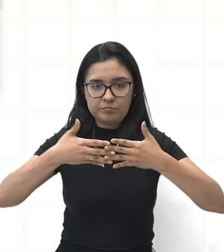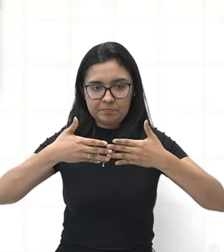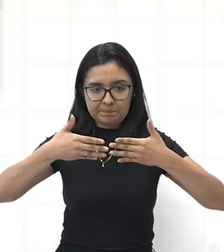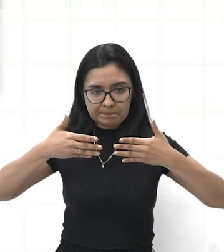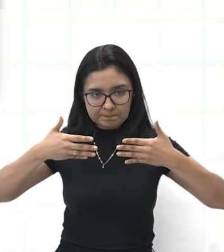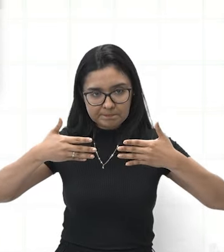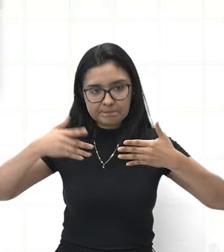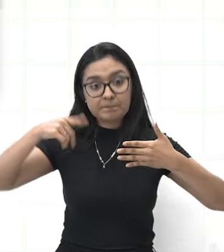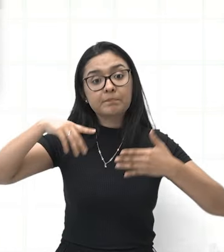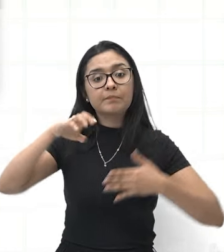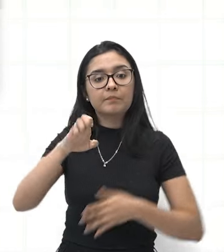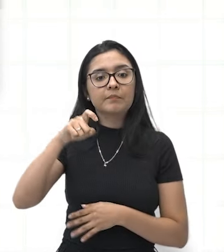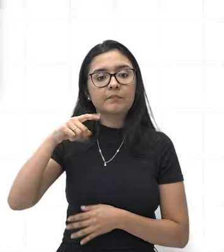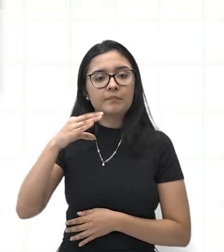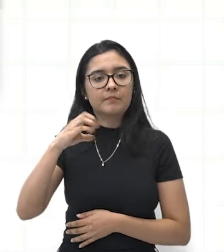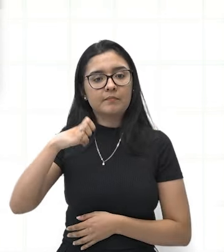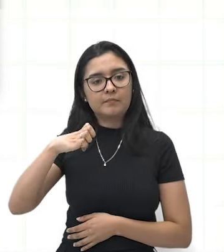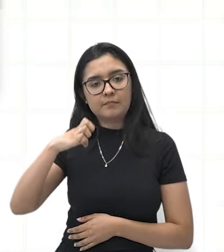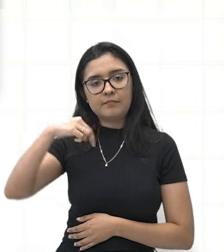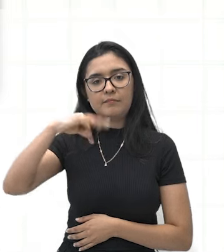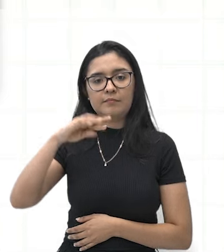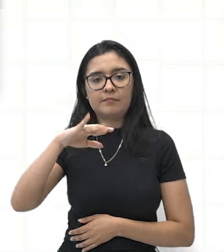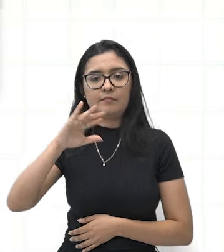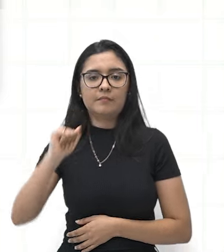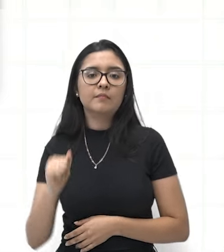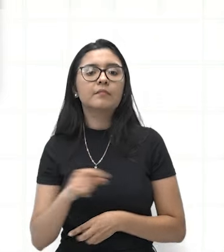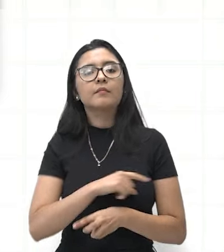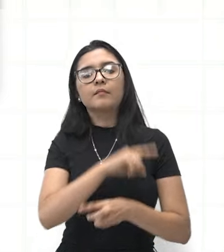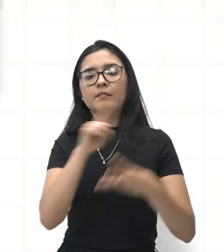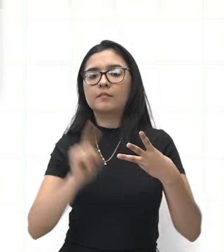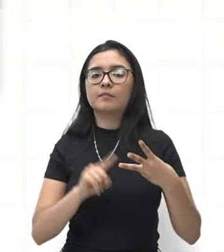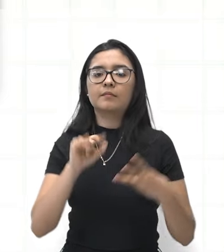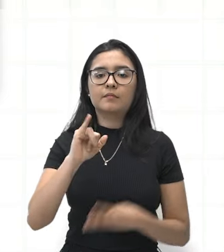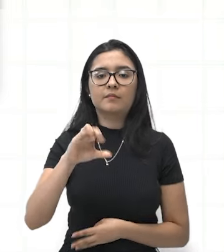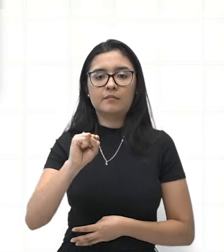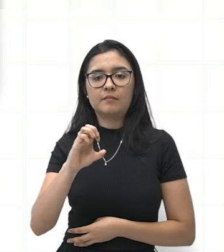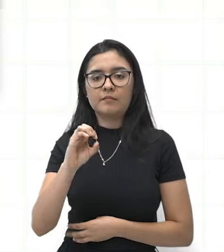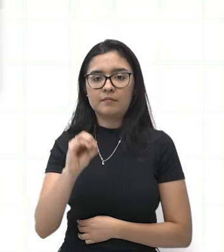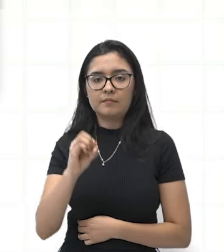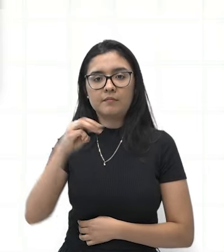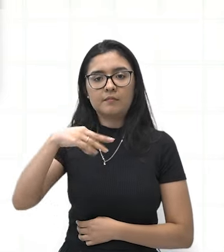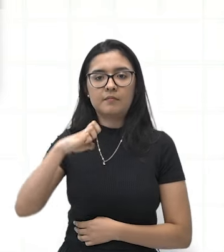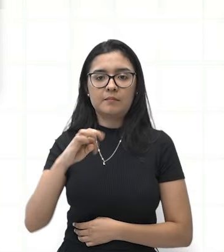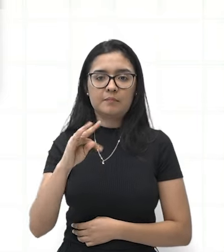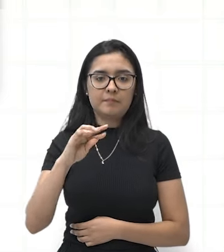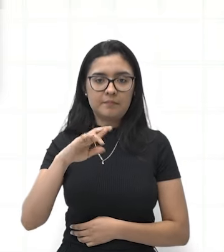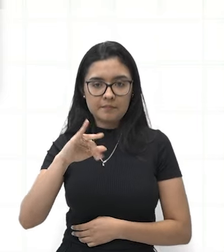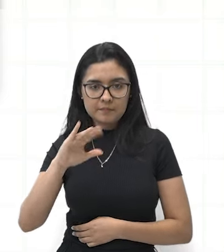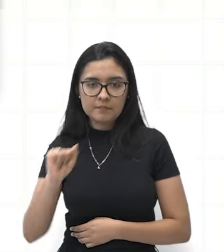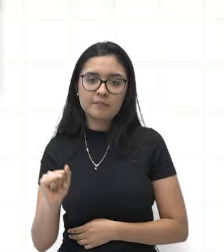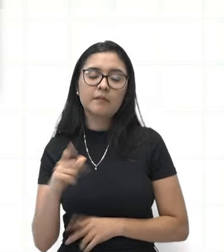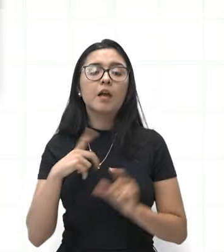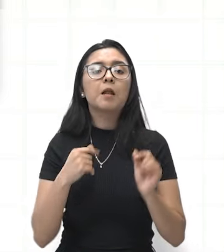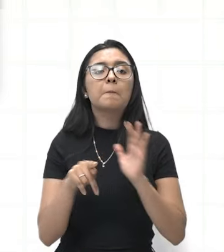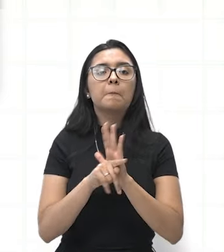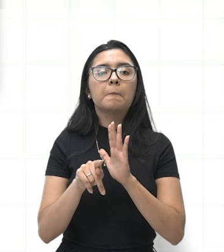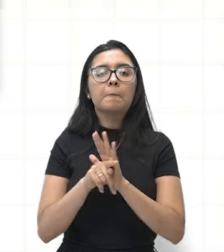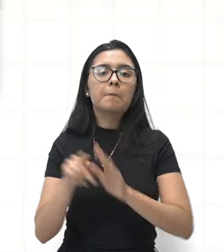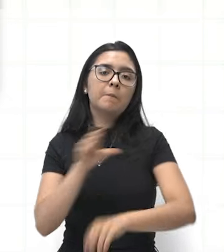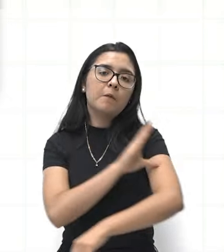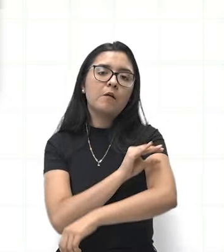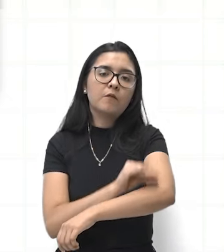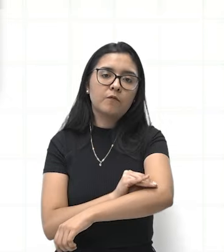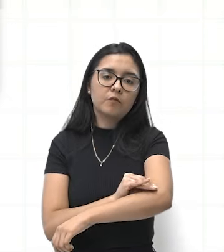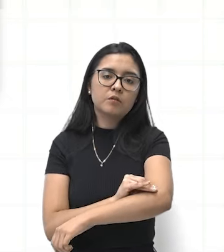Essa é excêntrica. E a isométrica é quando o músculo produz força sem o movimento da